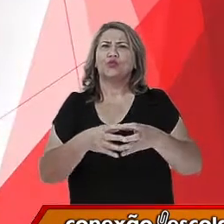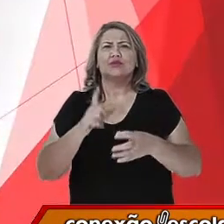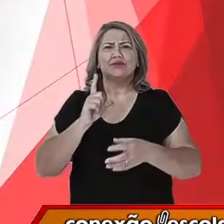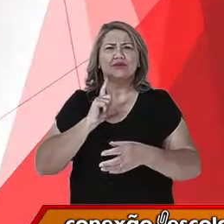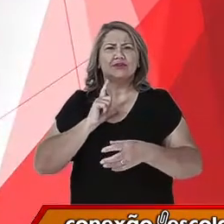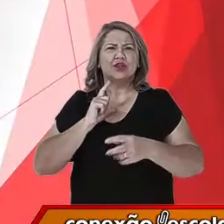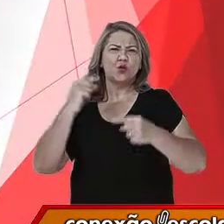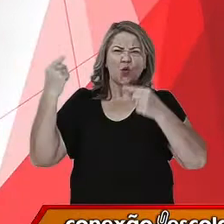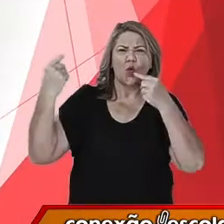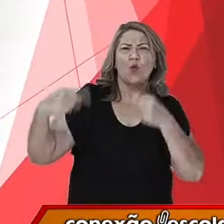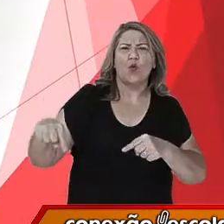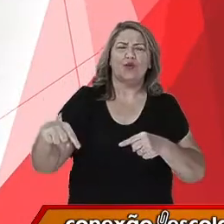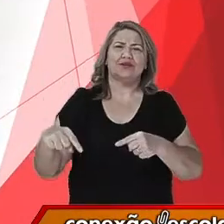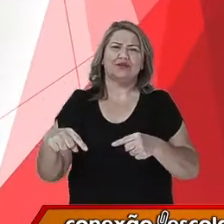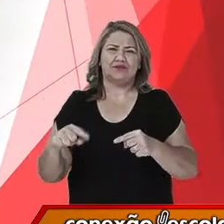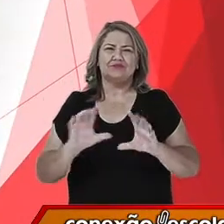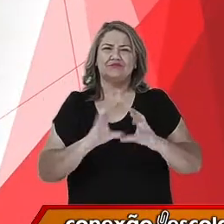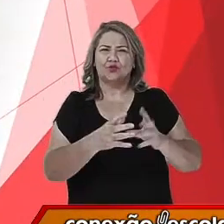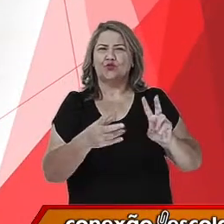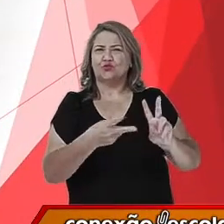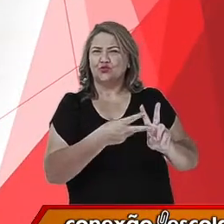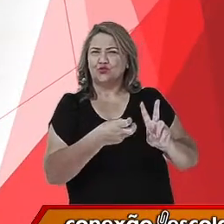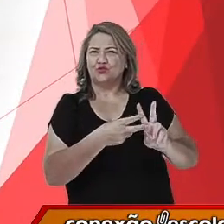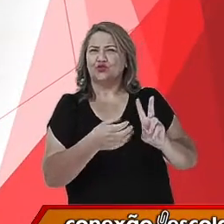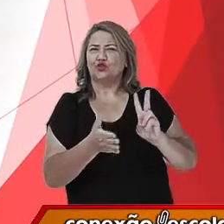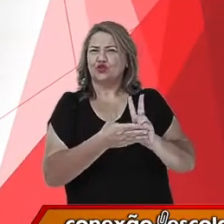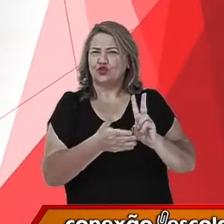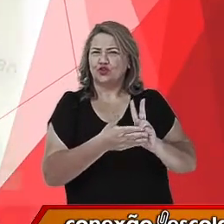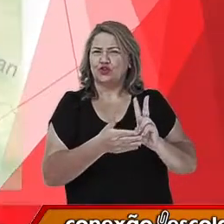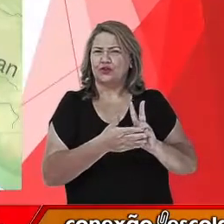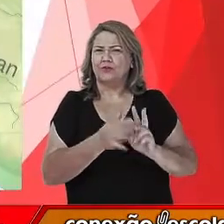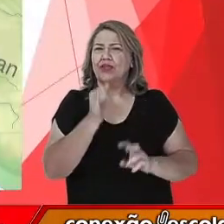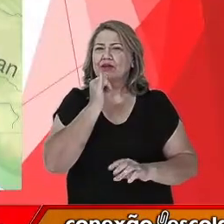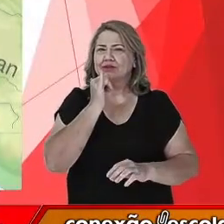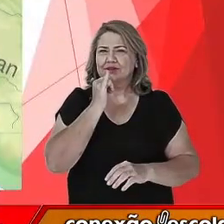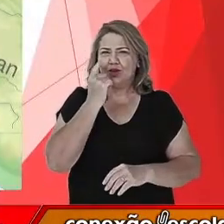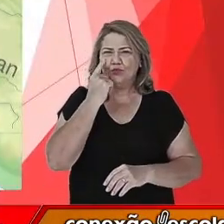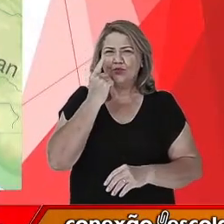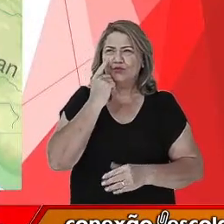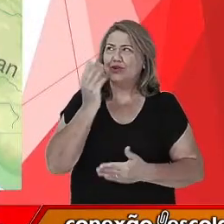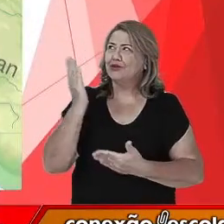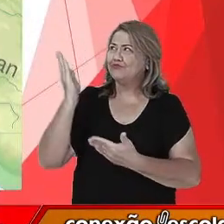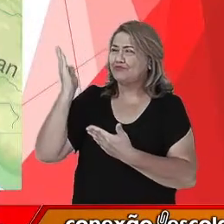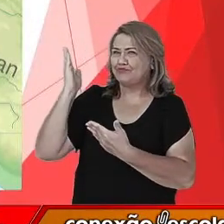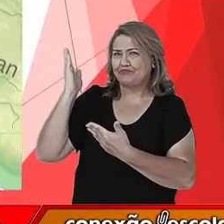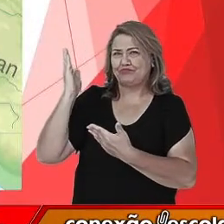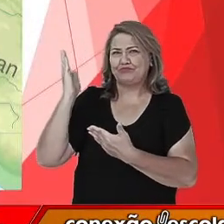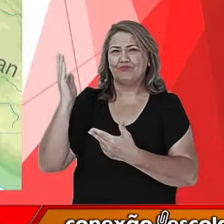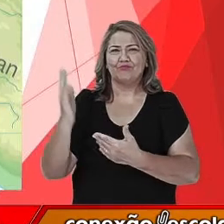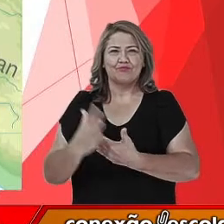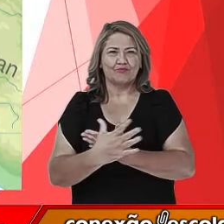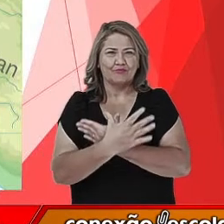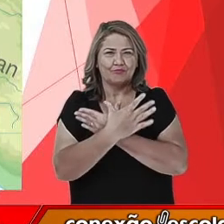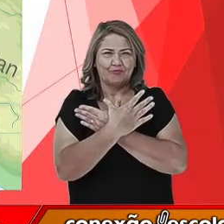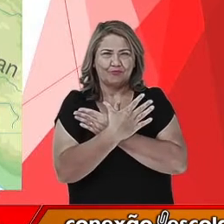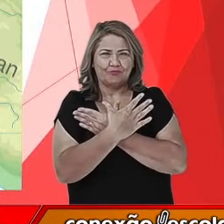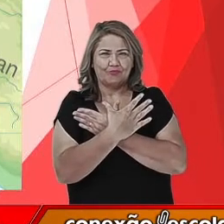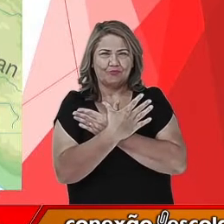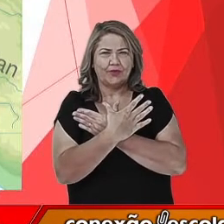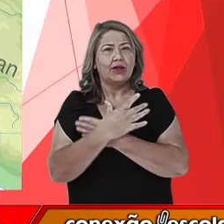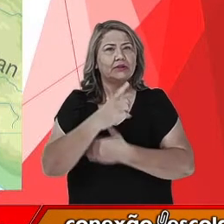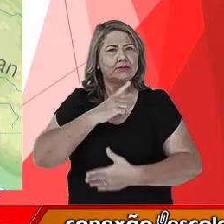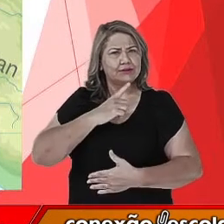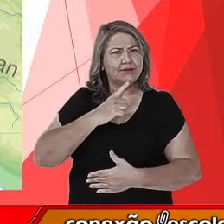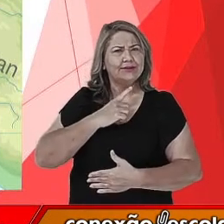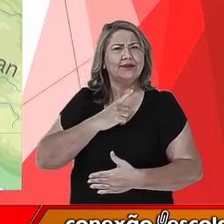indígenas. Aqui eu trouxe para vocês só um exemplo do grandioso Império Azteca, que foi o maior império